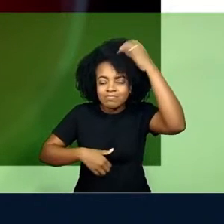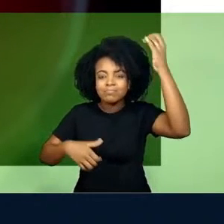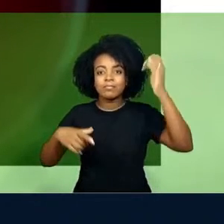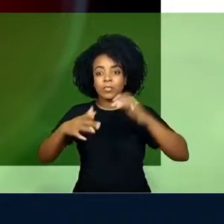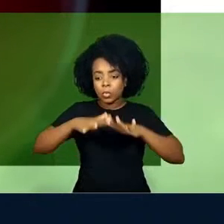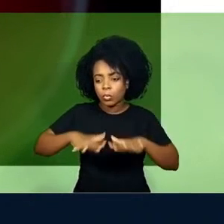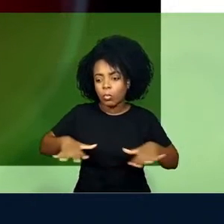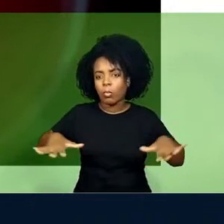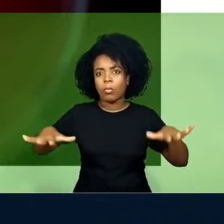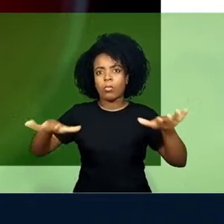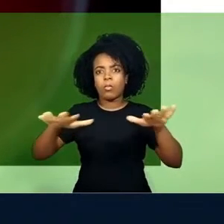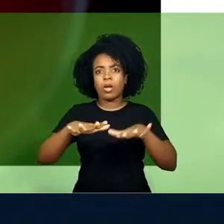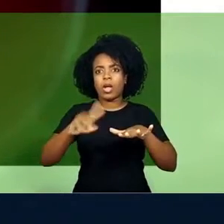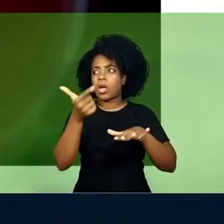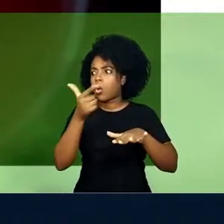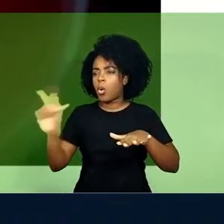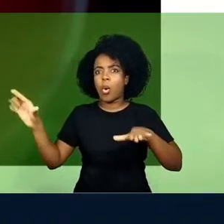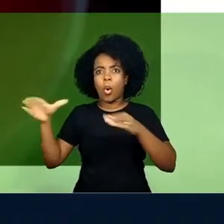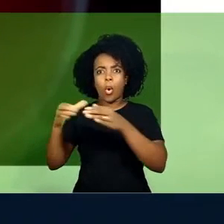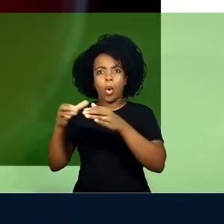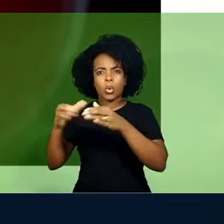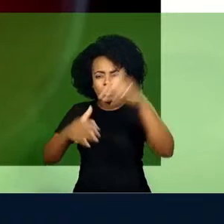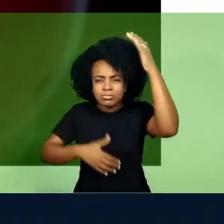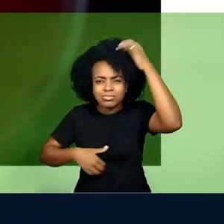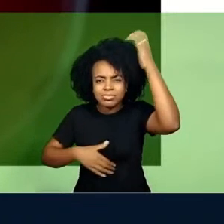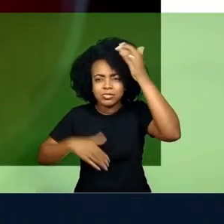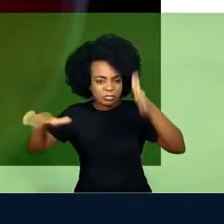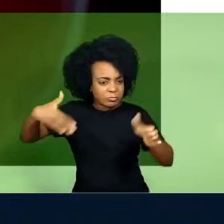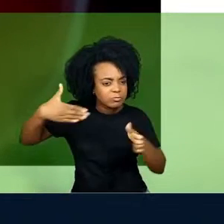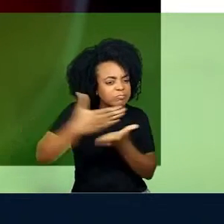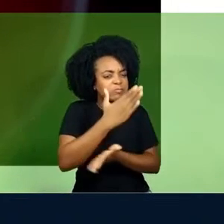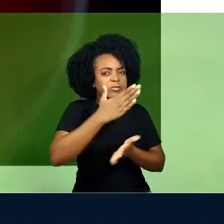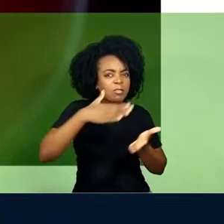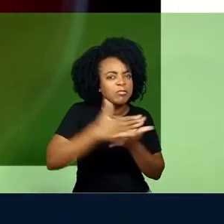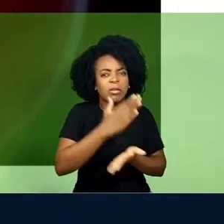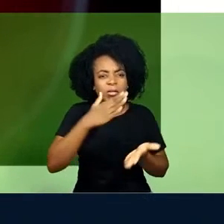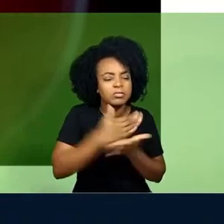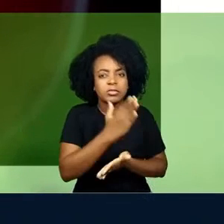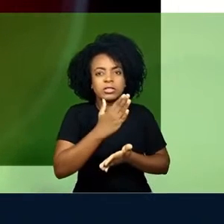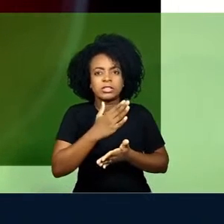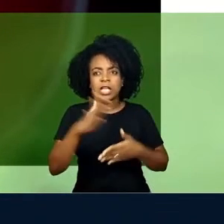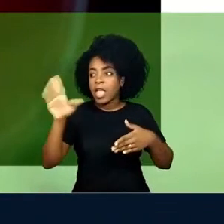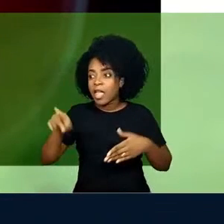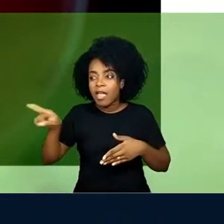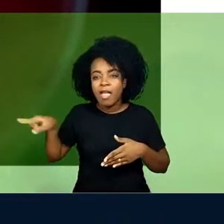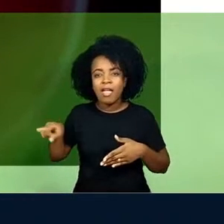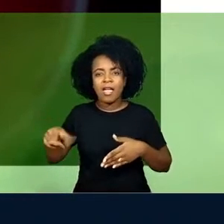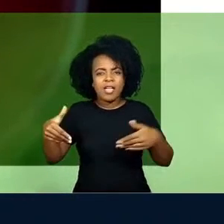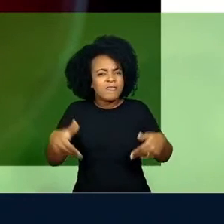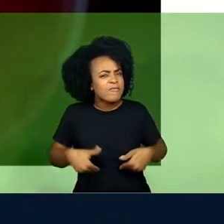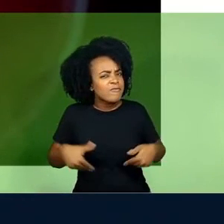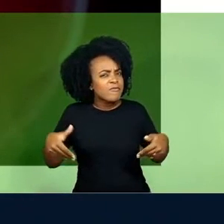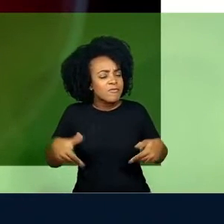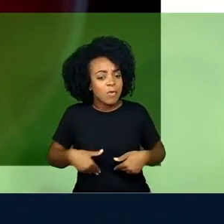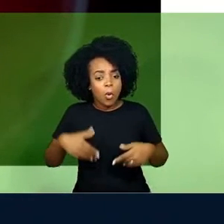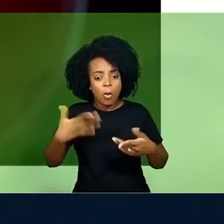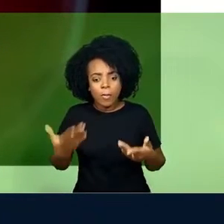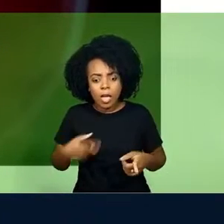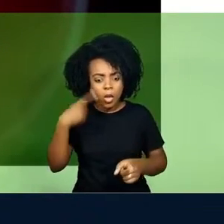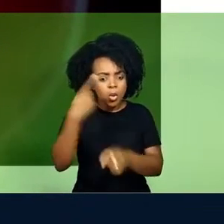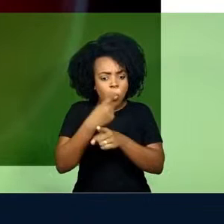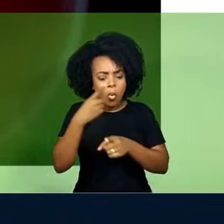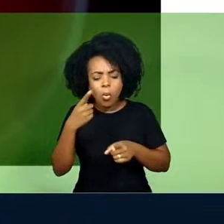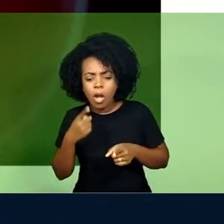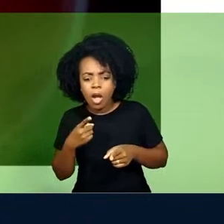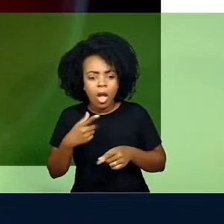que tem o seu território invadido por um grupo de primatas adversários está passando fome e encontram um monolito